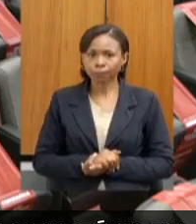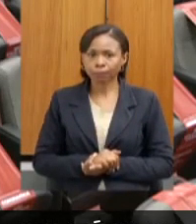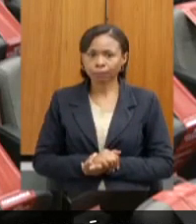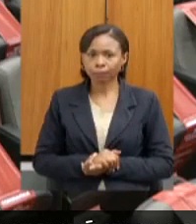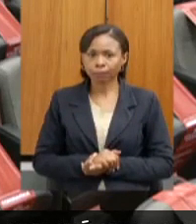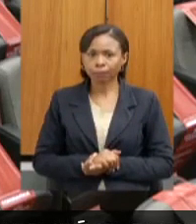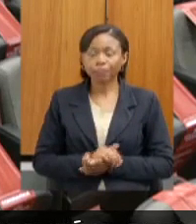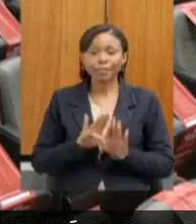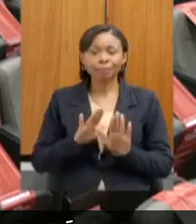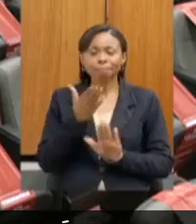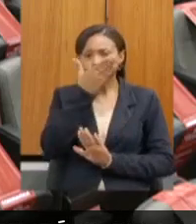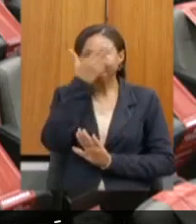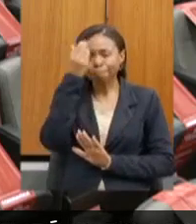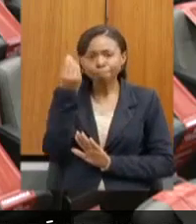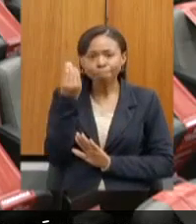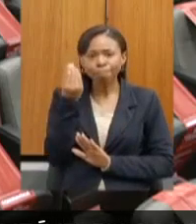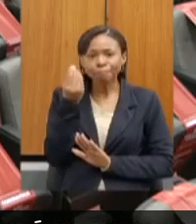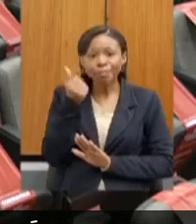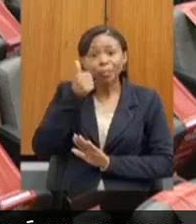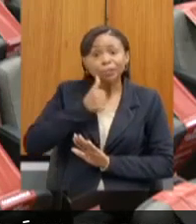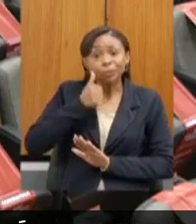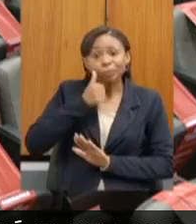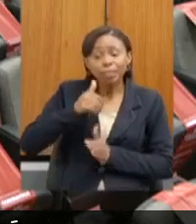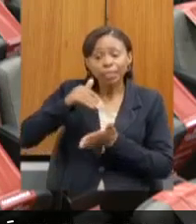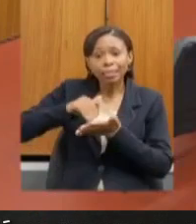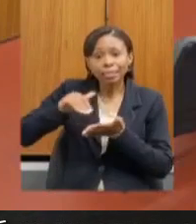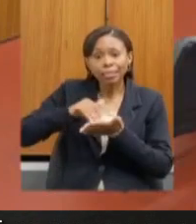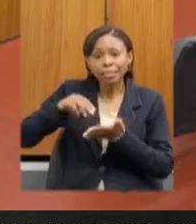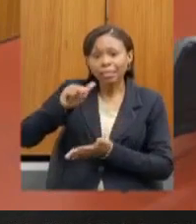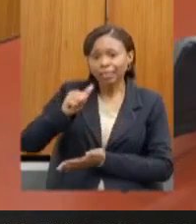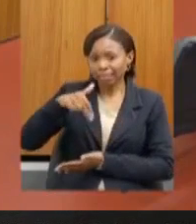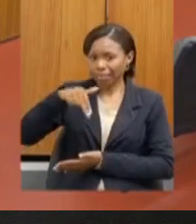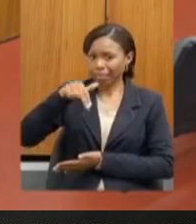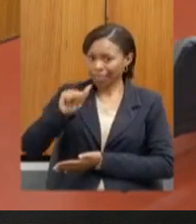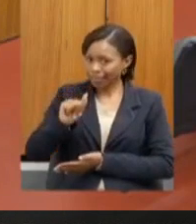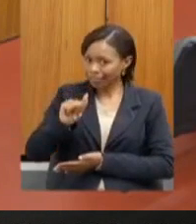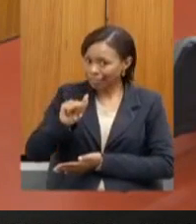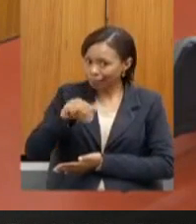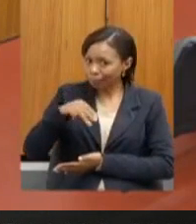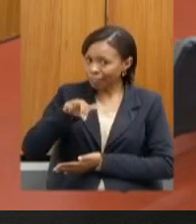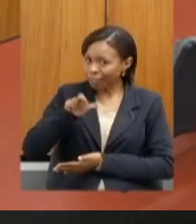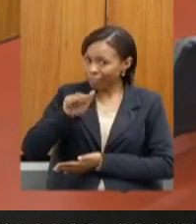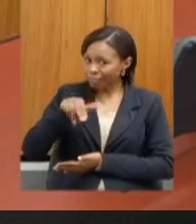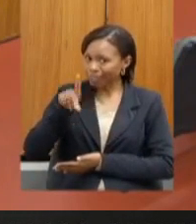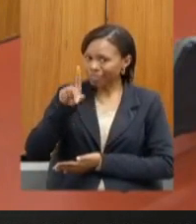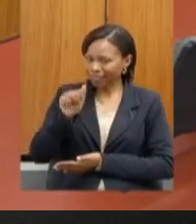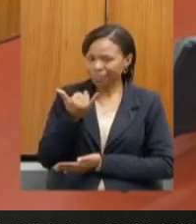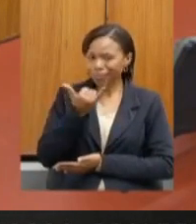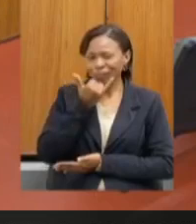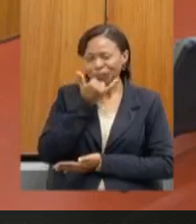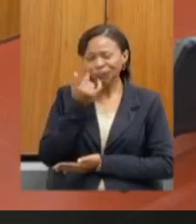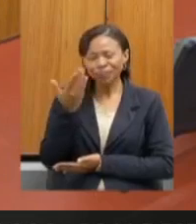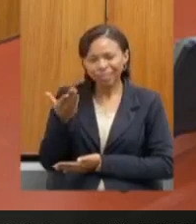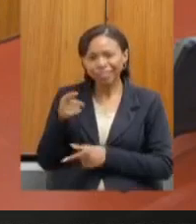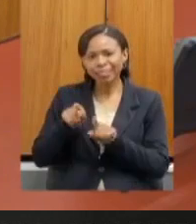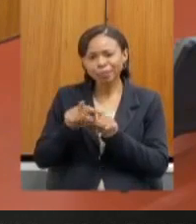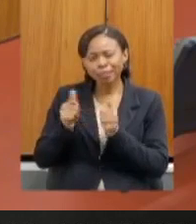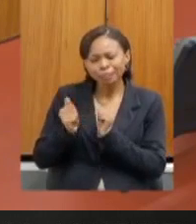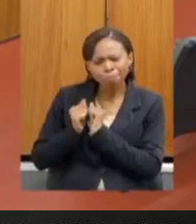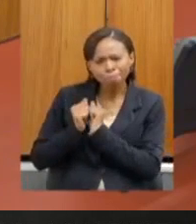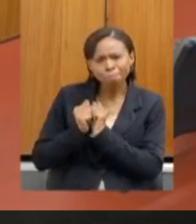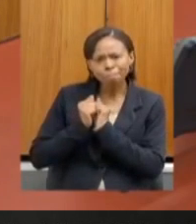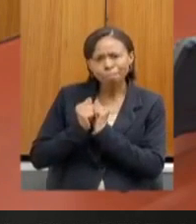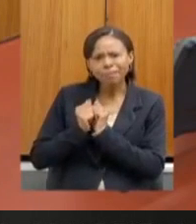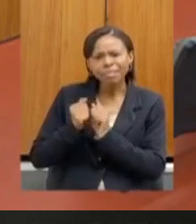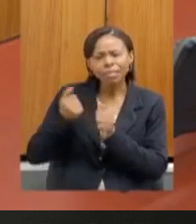eu esqueci da secretária executiva, Ana Carolina Miranda, se eu esquecer dela, Ana Carolina, é uma fiel escodeira que me acompanha